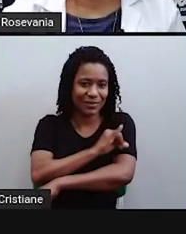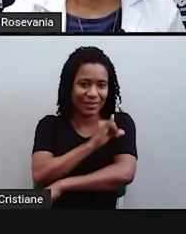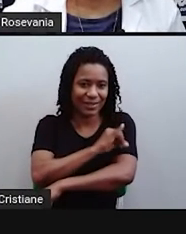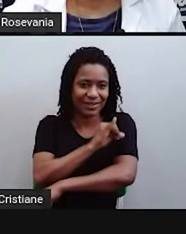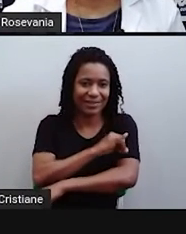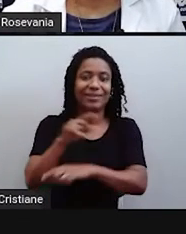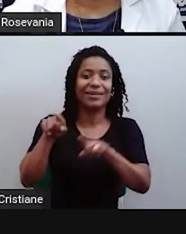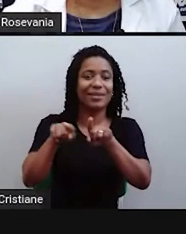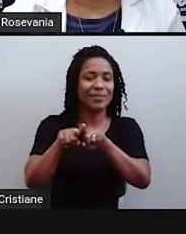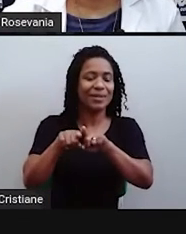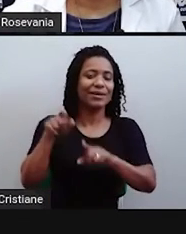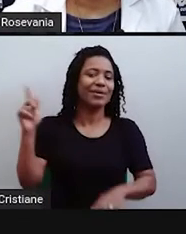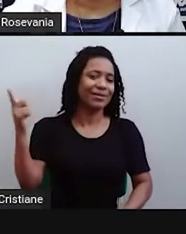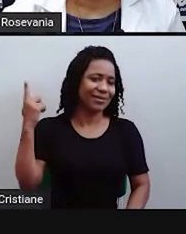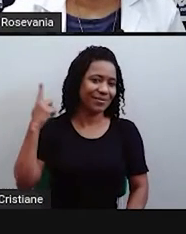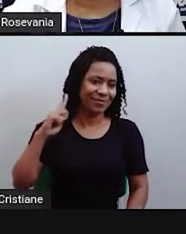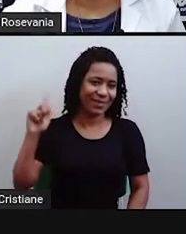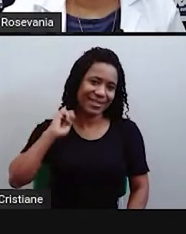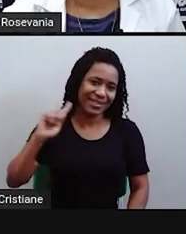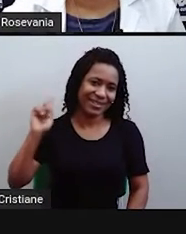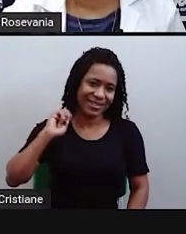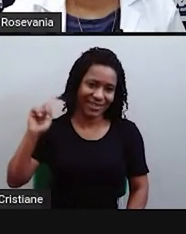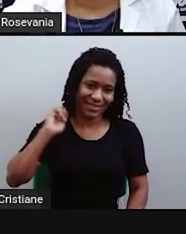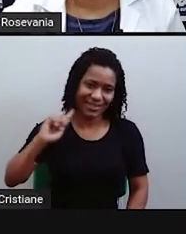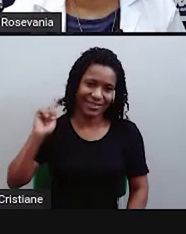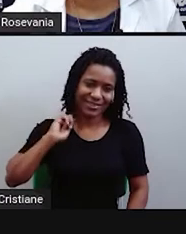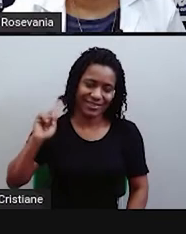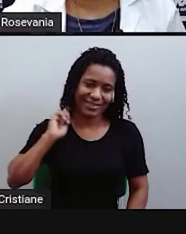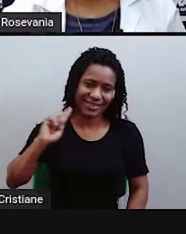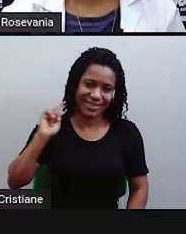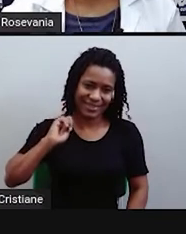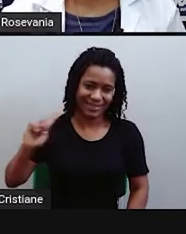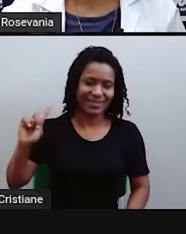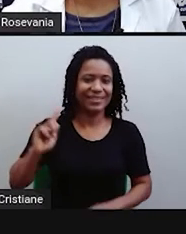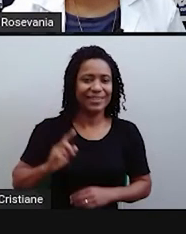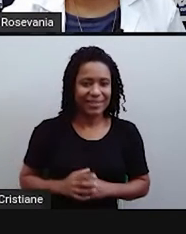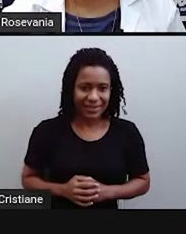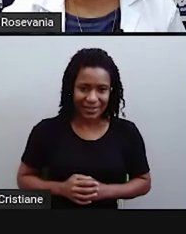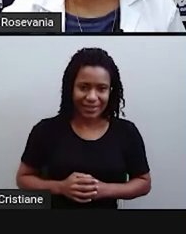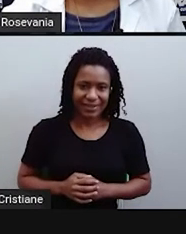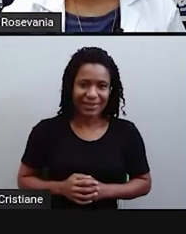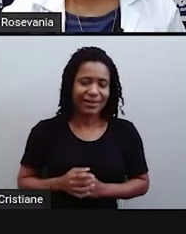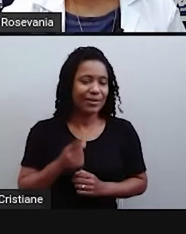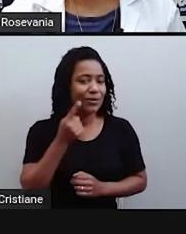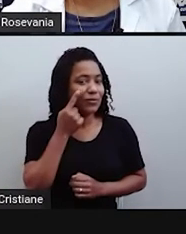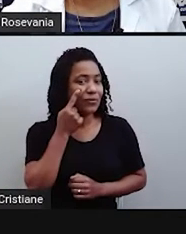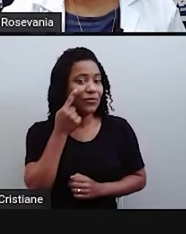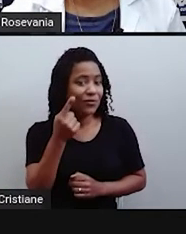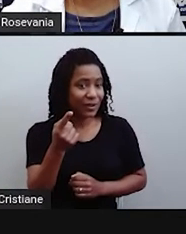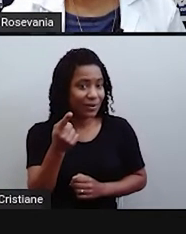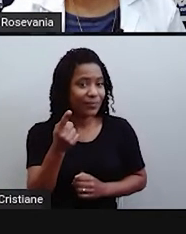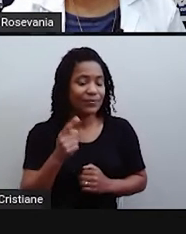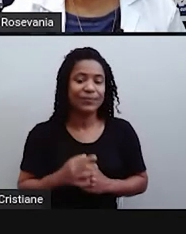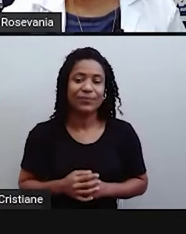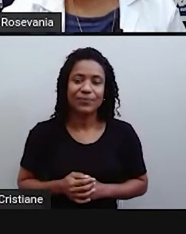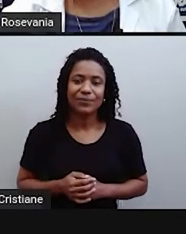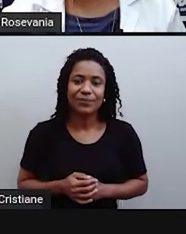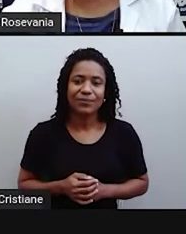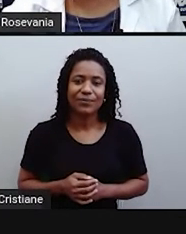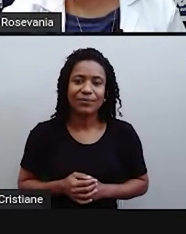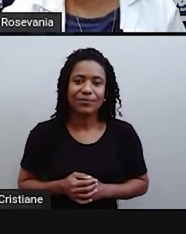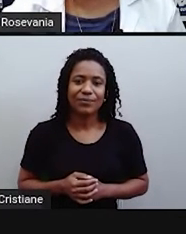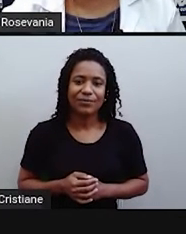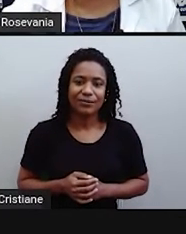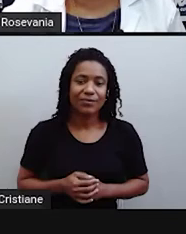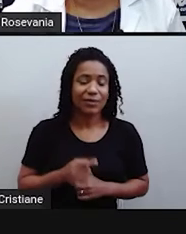e Minas Gerais. Então, a gente tem aqui, né, essa divisãozinha. Então, percebam que, até